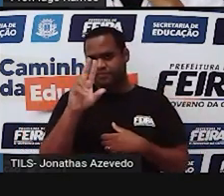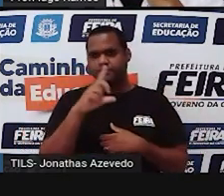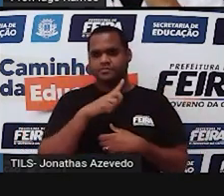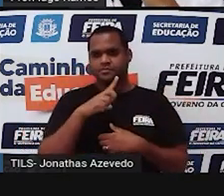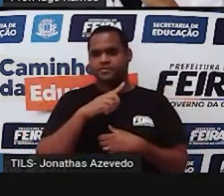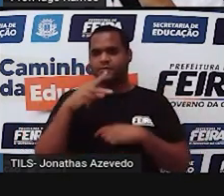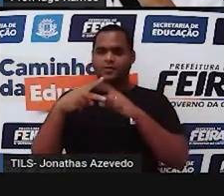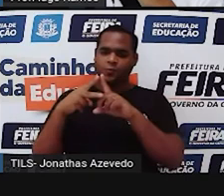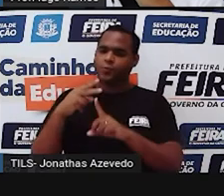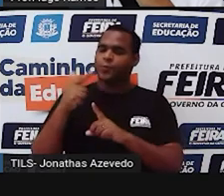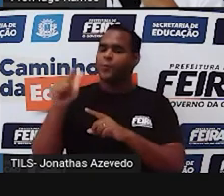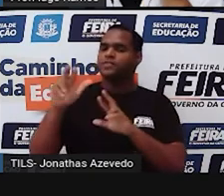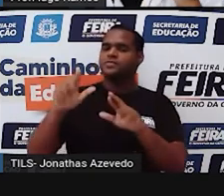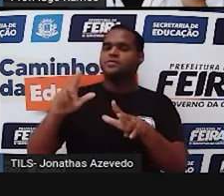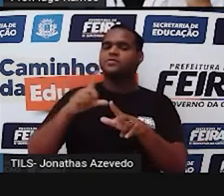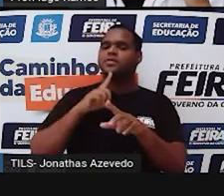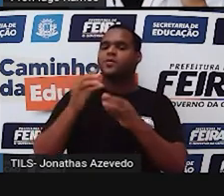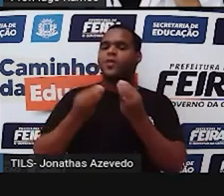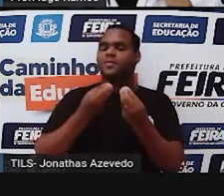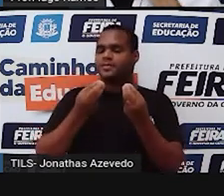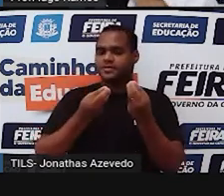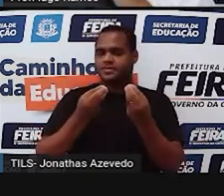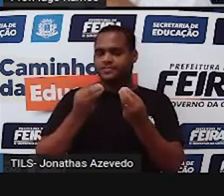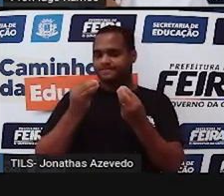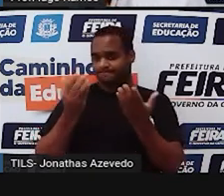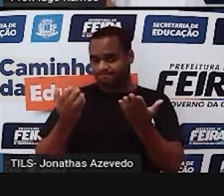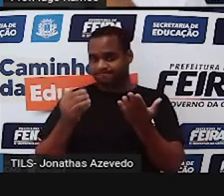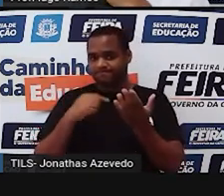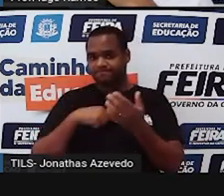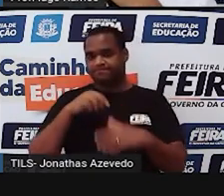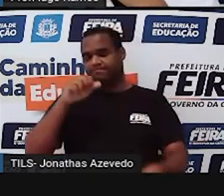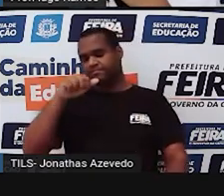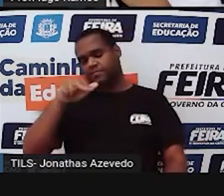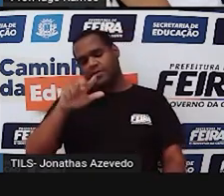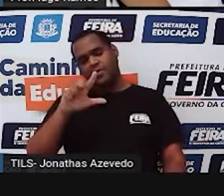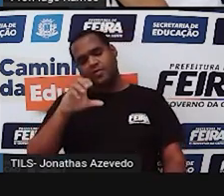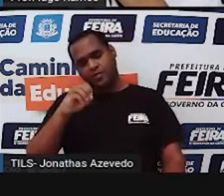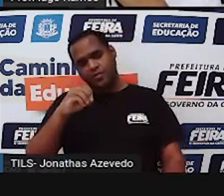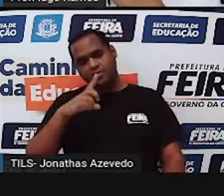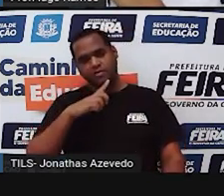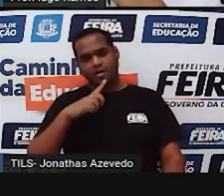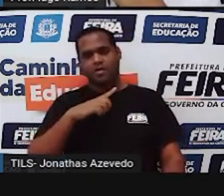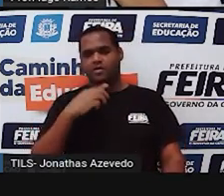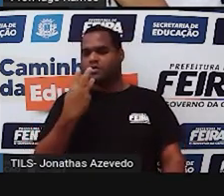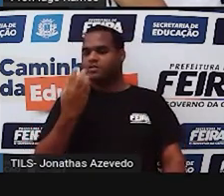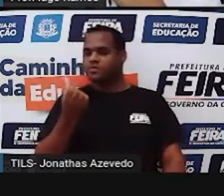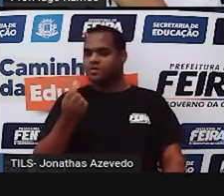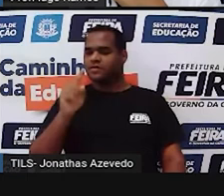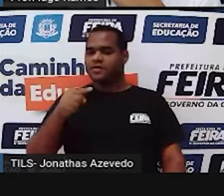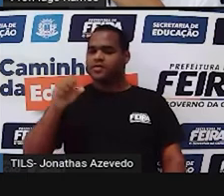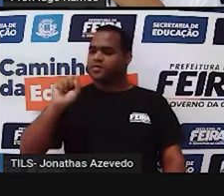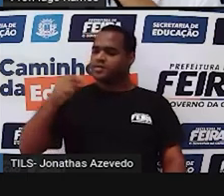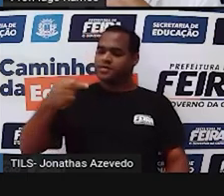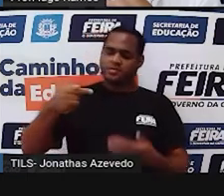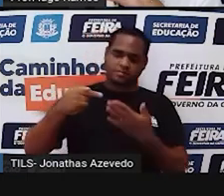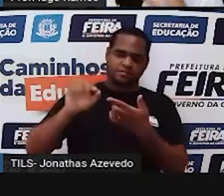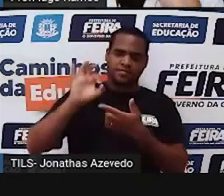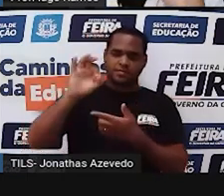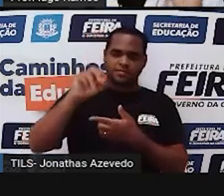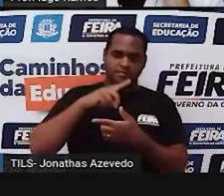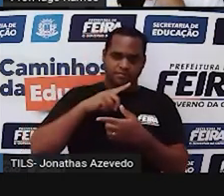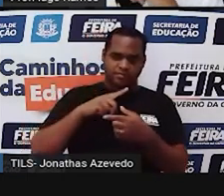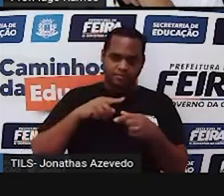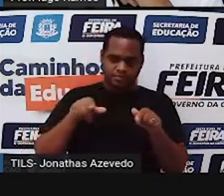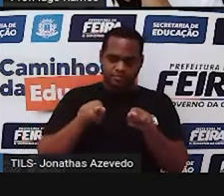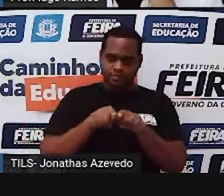dois outros ângulos? no ângulo que está à direita deu 36,87 graus e no